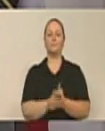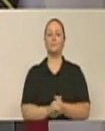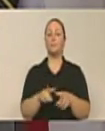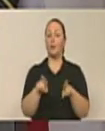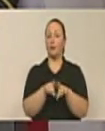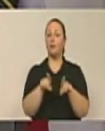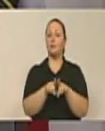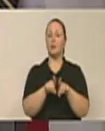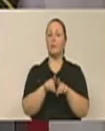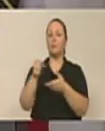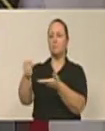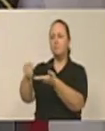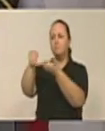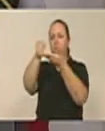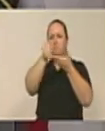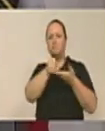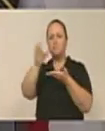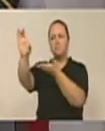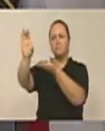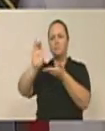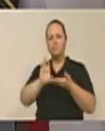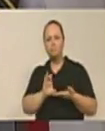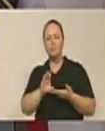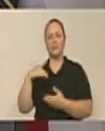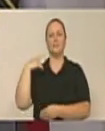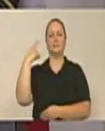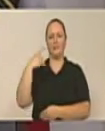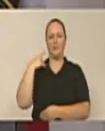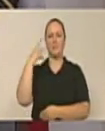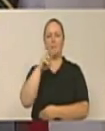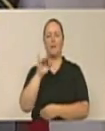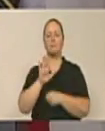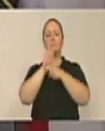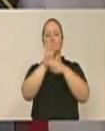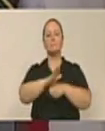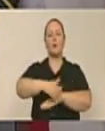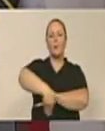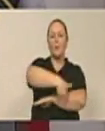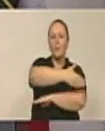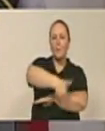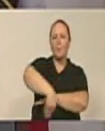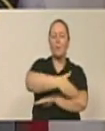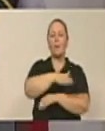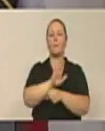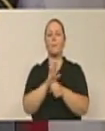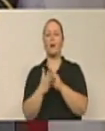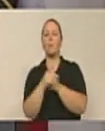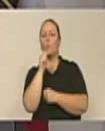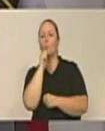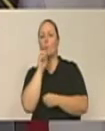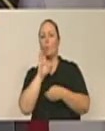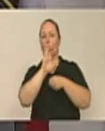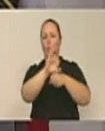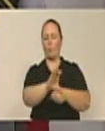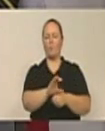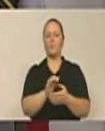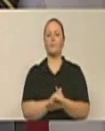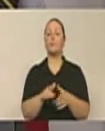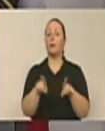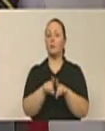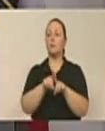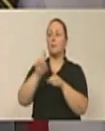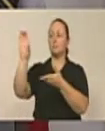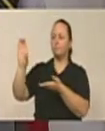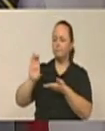emendas também, através do deputado, em dois bairros que ainda não haviam sido contemplados. Também recursos para os hospitais do nosso